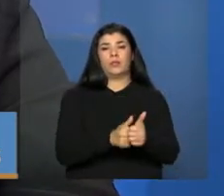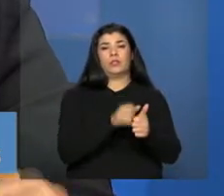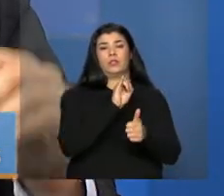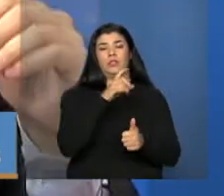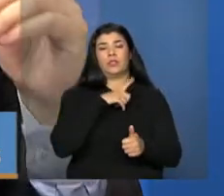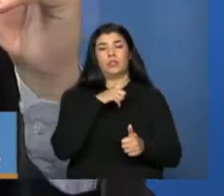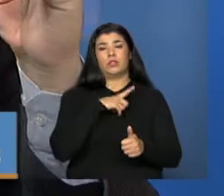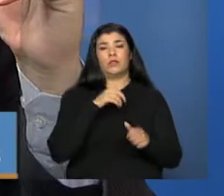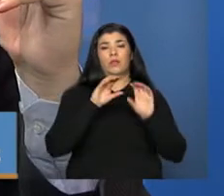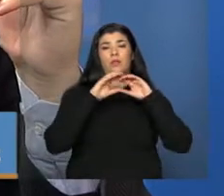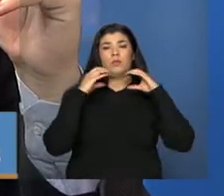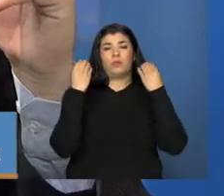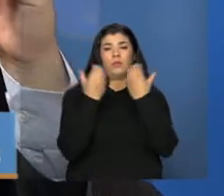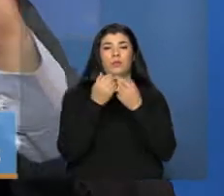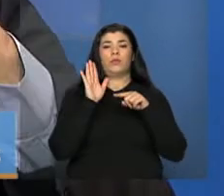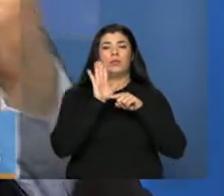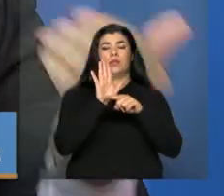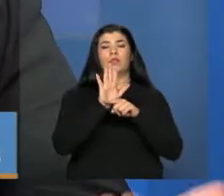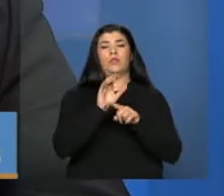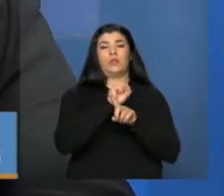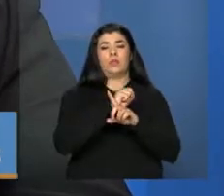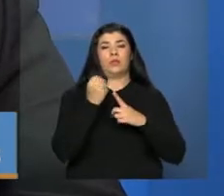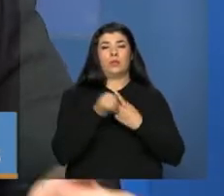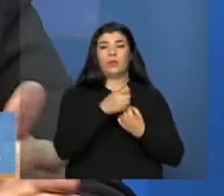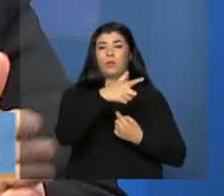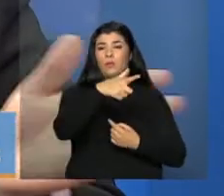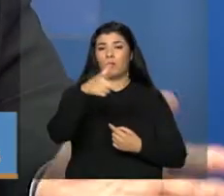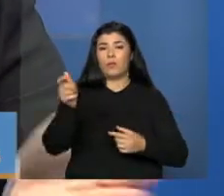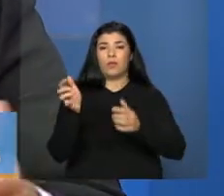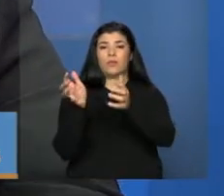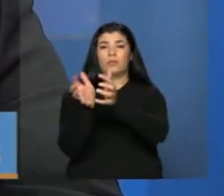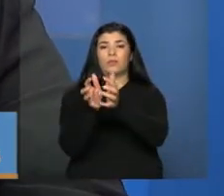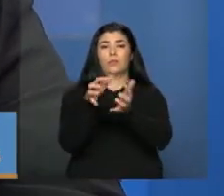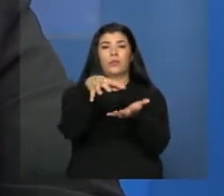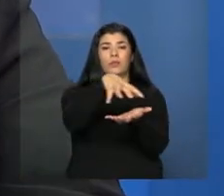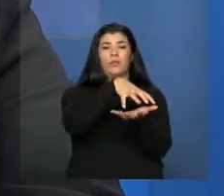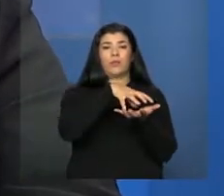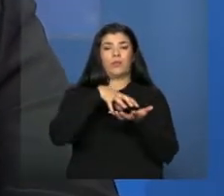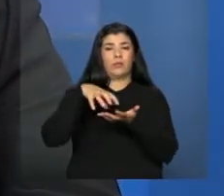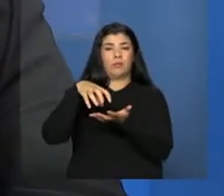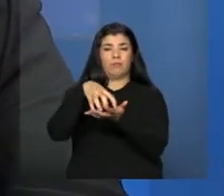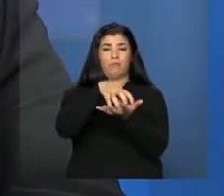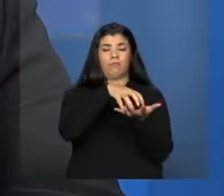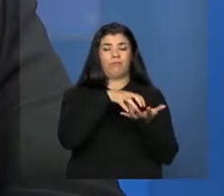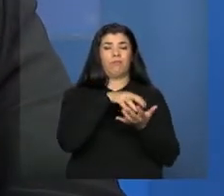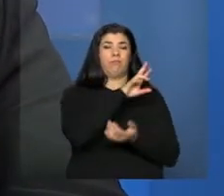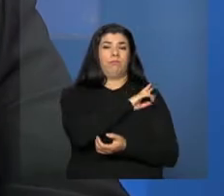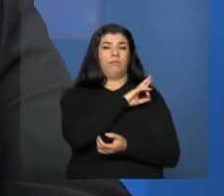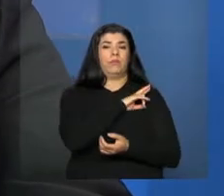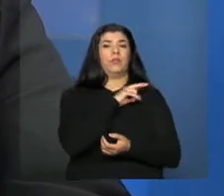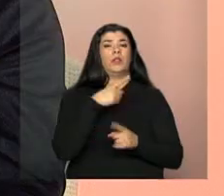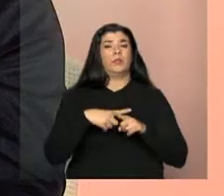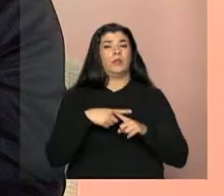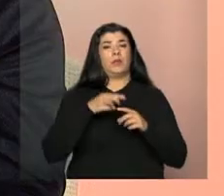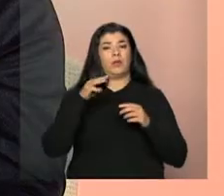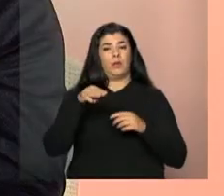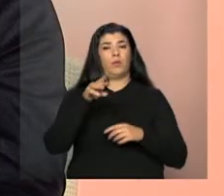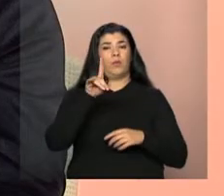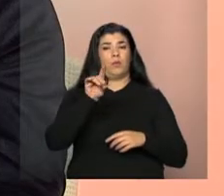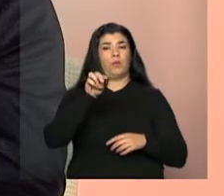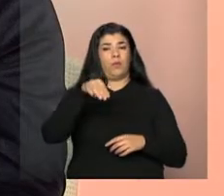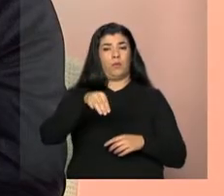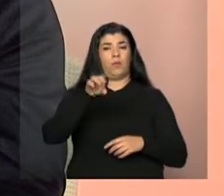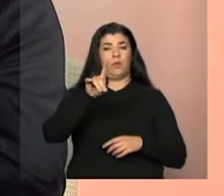Assistência Social e de outros órgãos também com o próprio MDS, quando solicitado. A gente também tem,